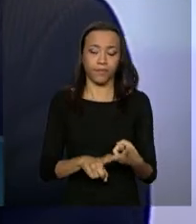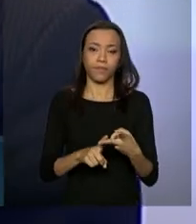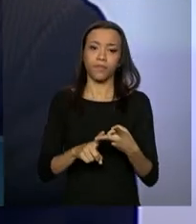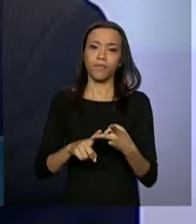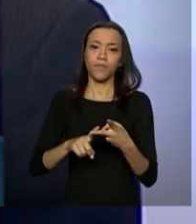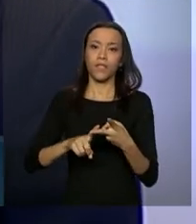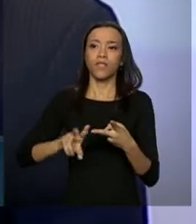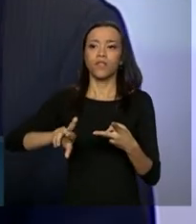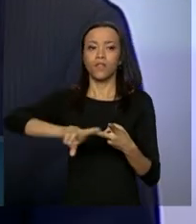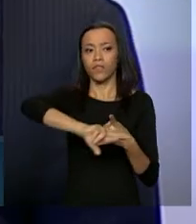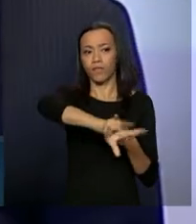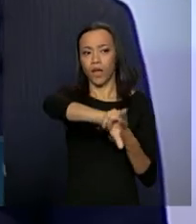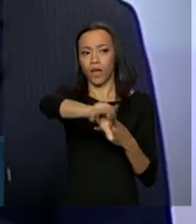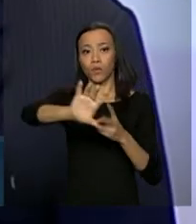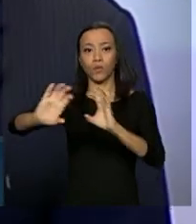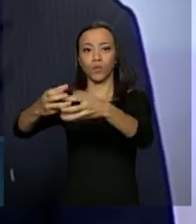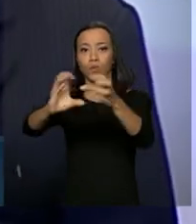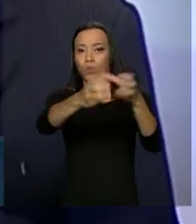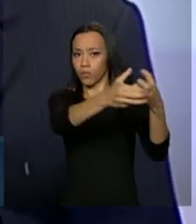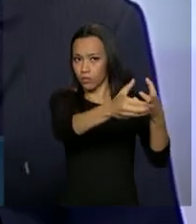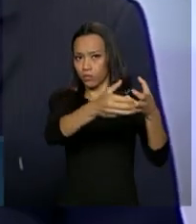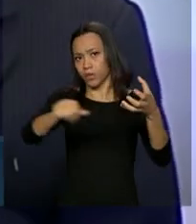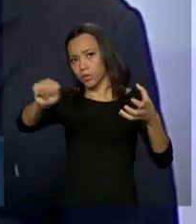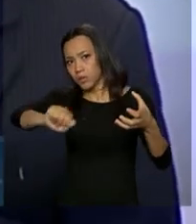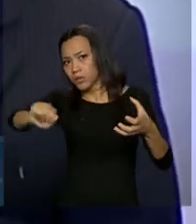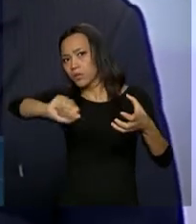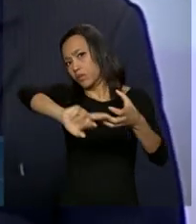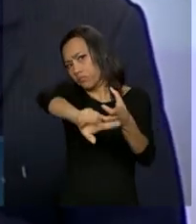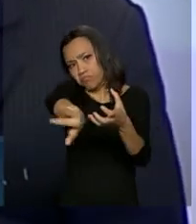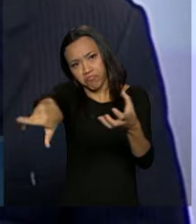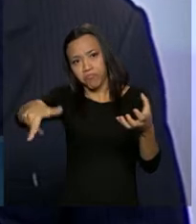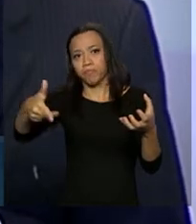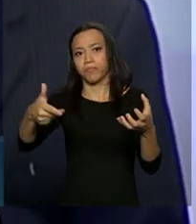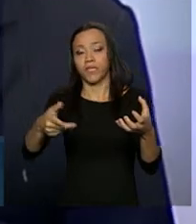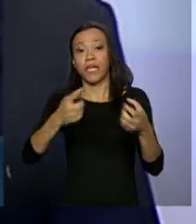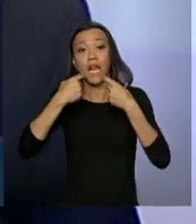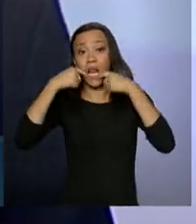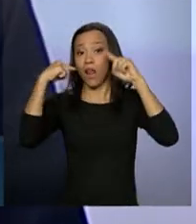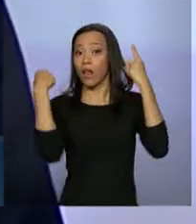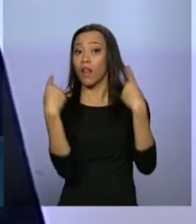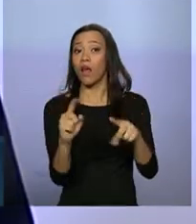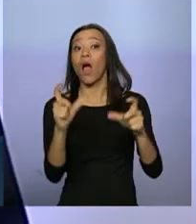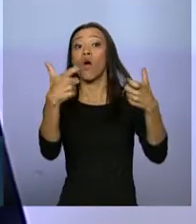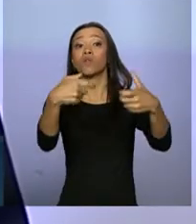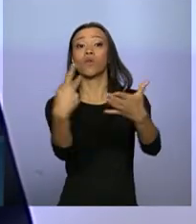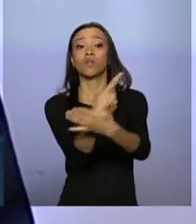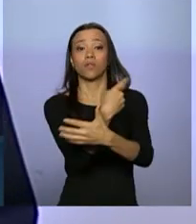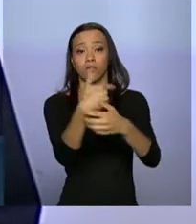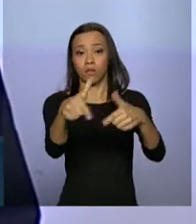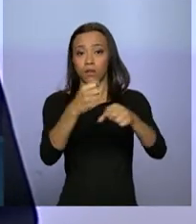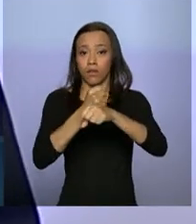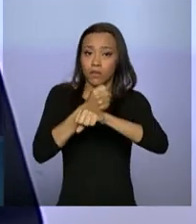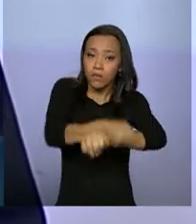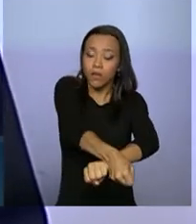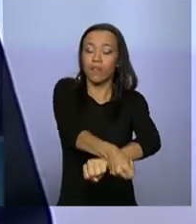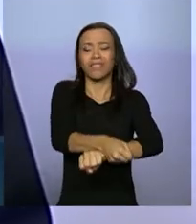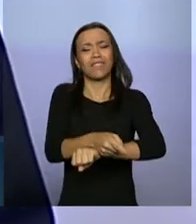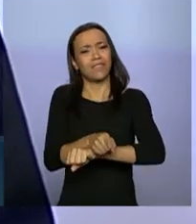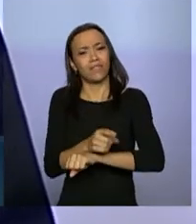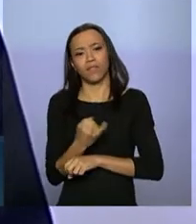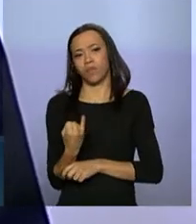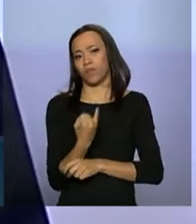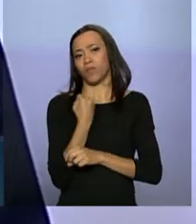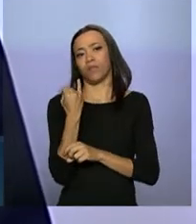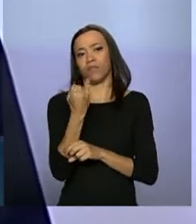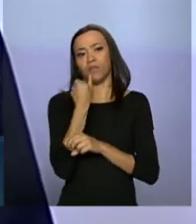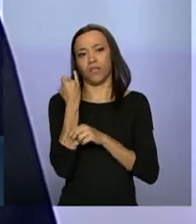do governo que tenham tarefas nesse sentido. É fundamental ampliá-la,